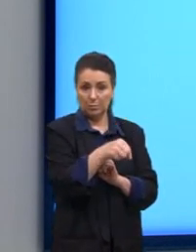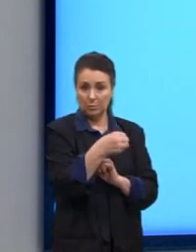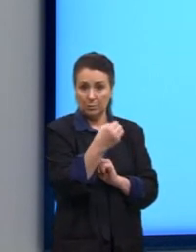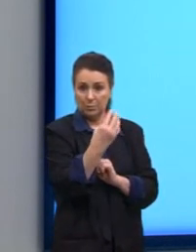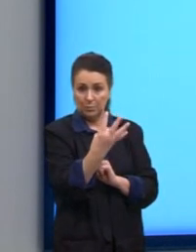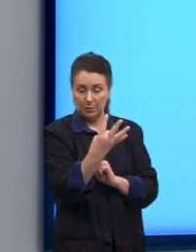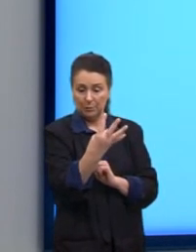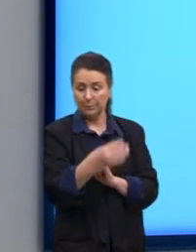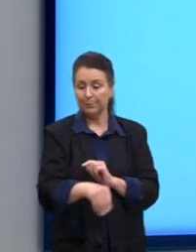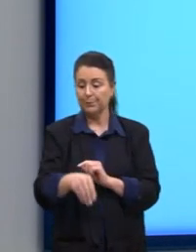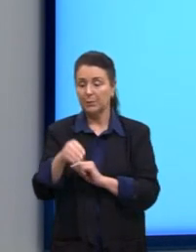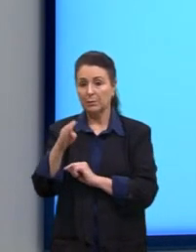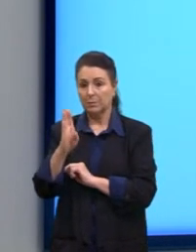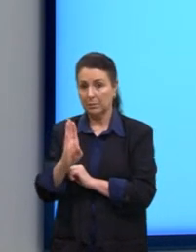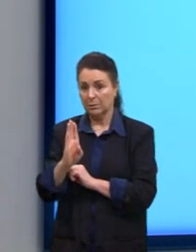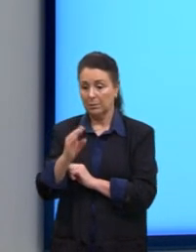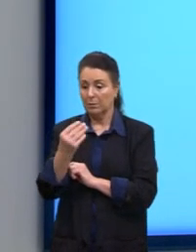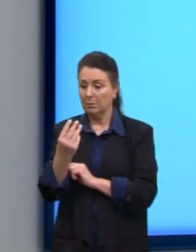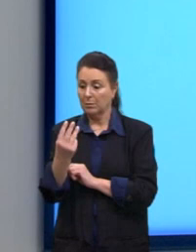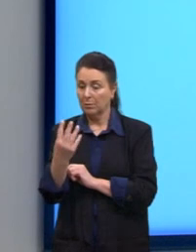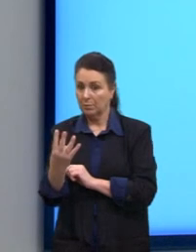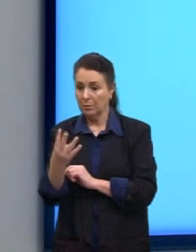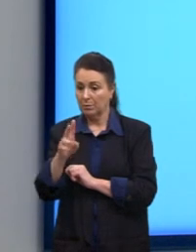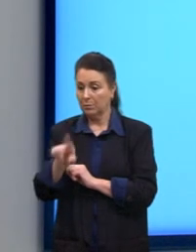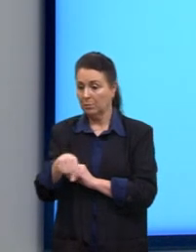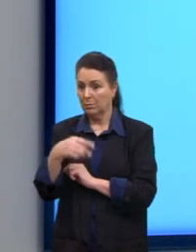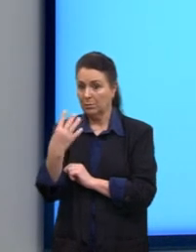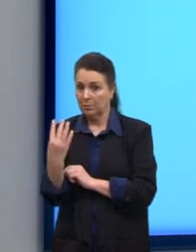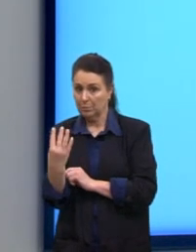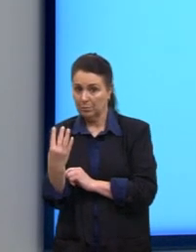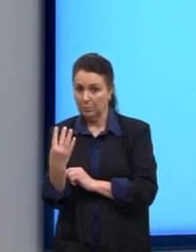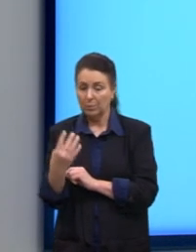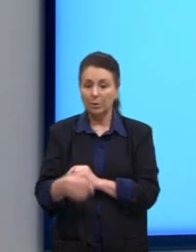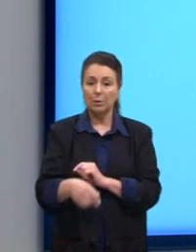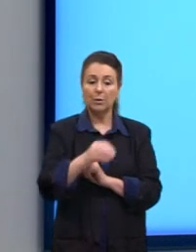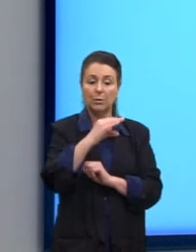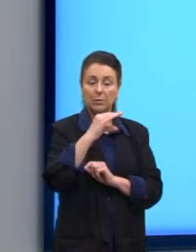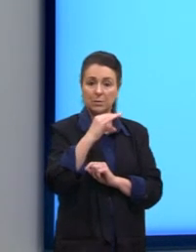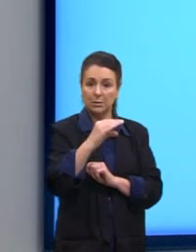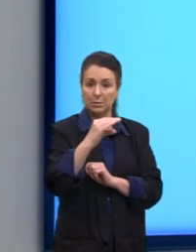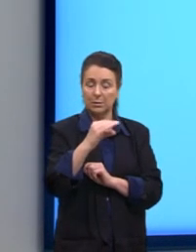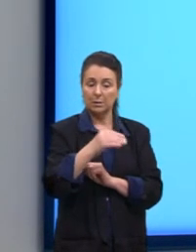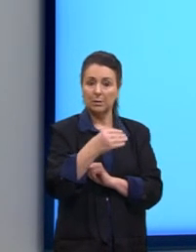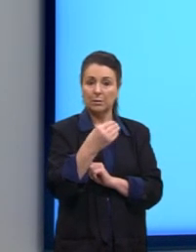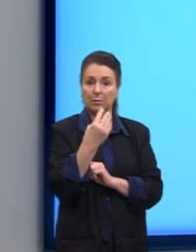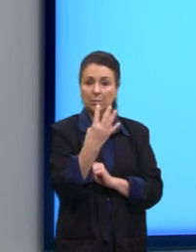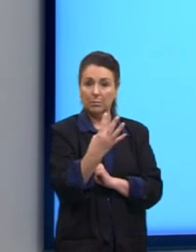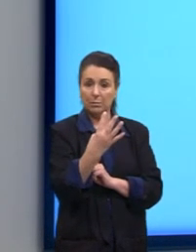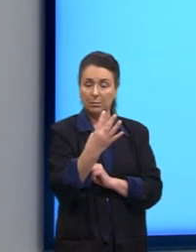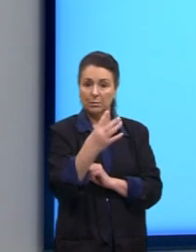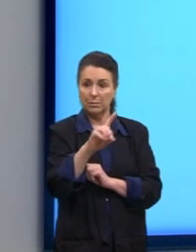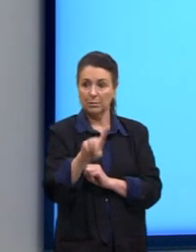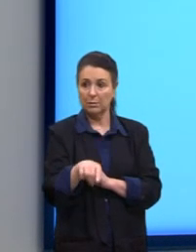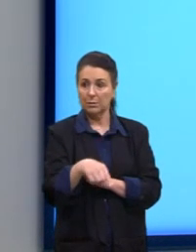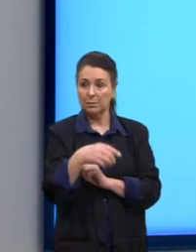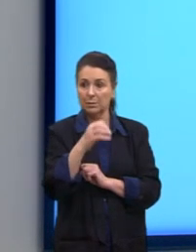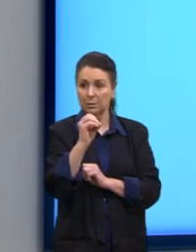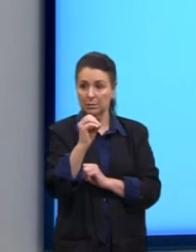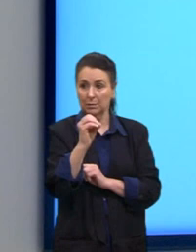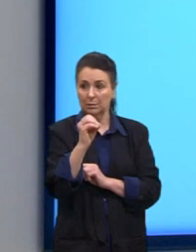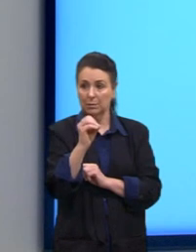O ponto B, o par 4 e 4. O ponto C, o par 4 e 0.